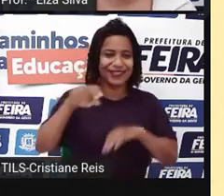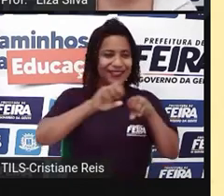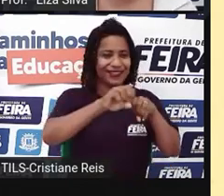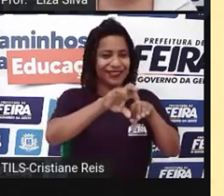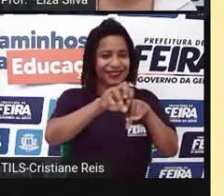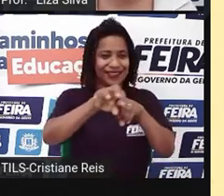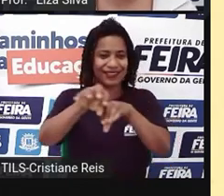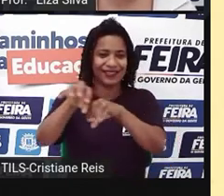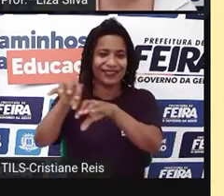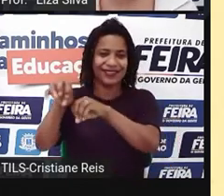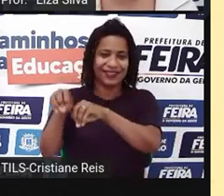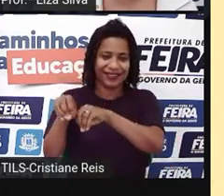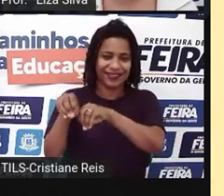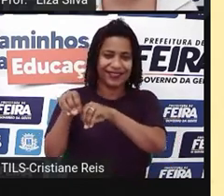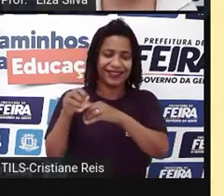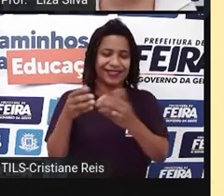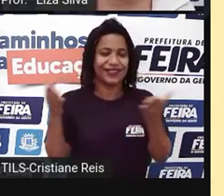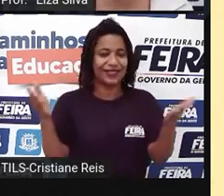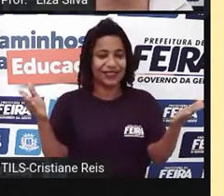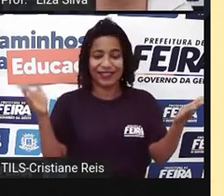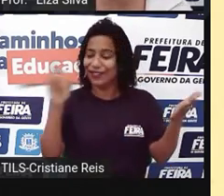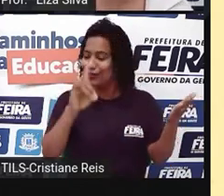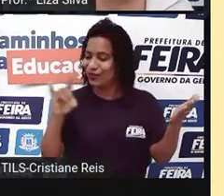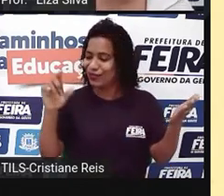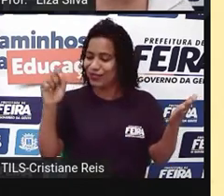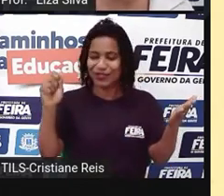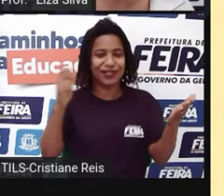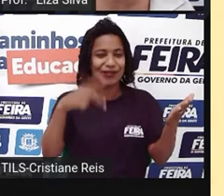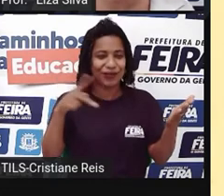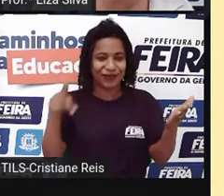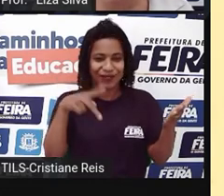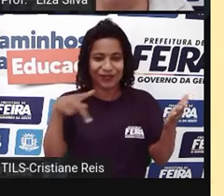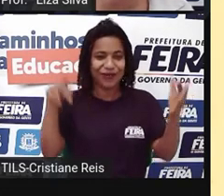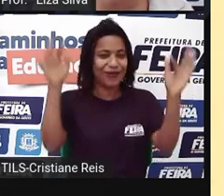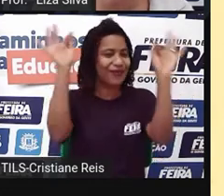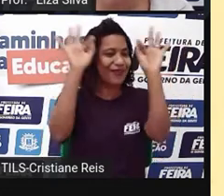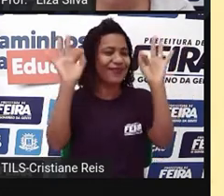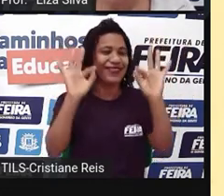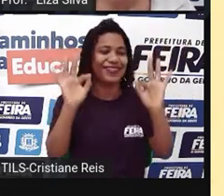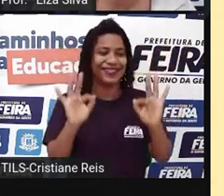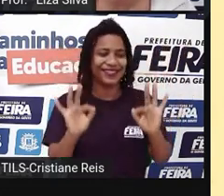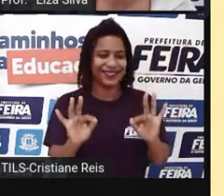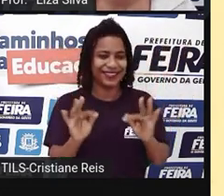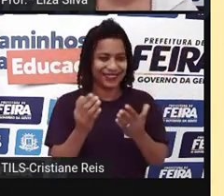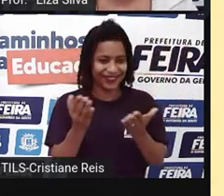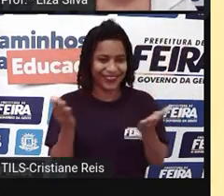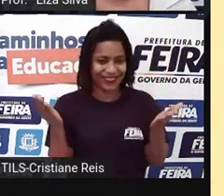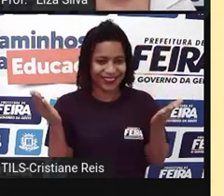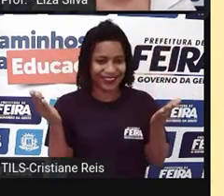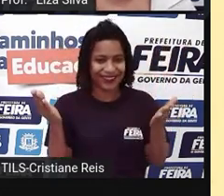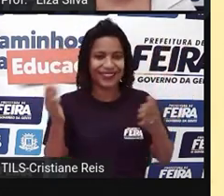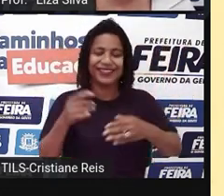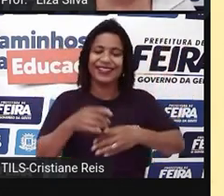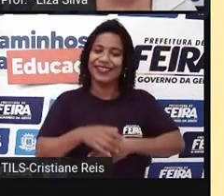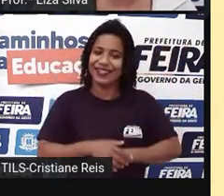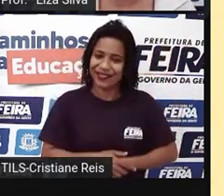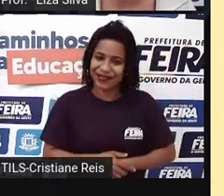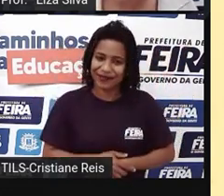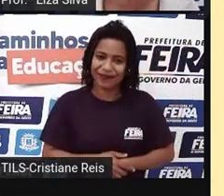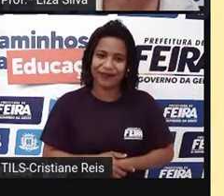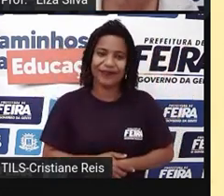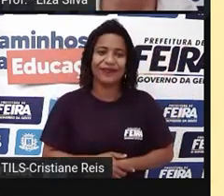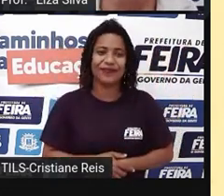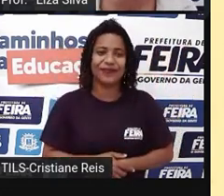quadro a expressão dia dos professores em inglês, né? Feliz dia dos professores. So, I am an English teacher.